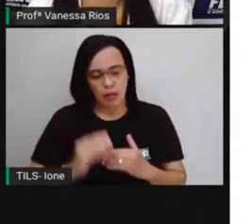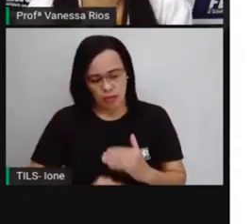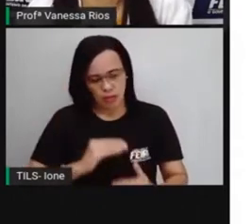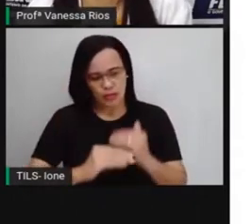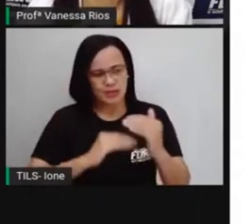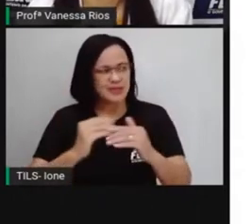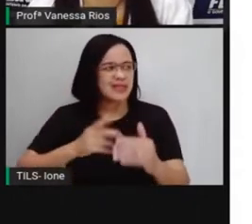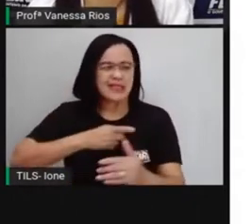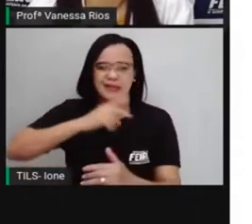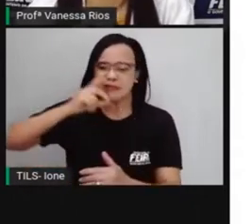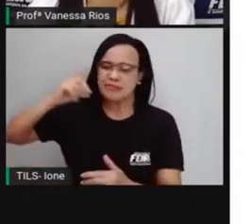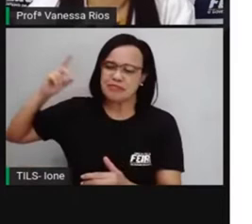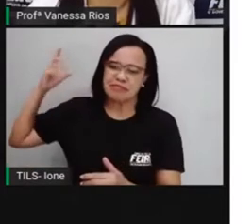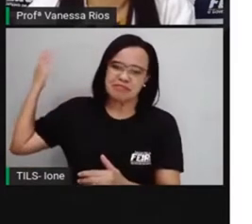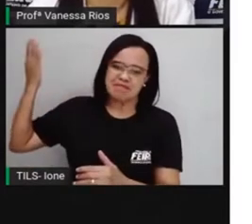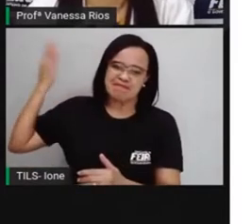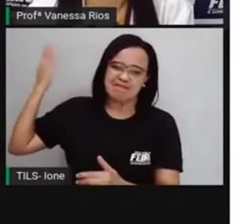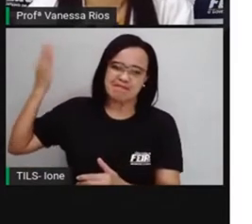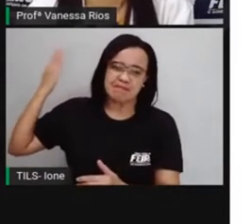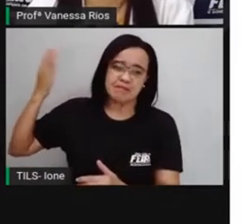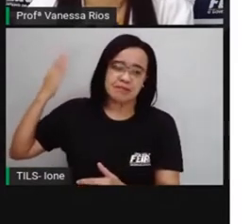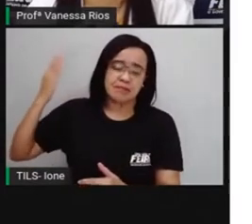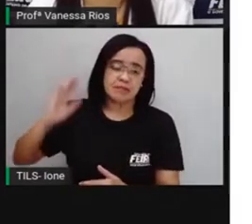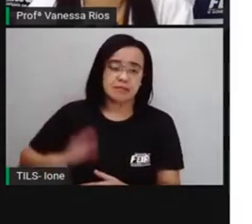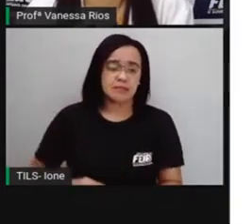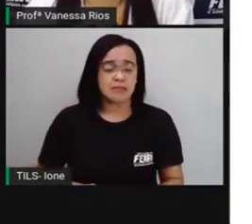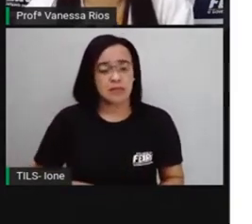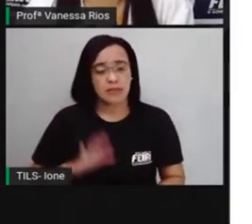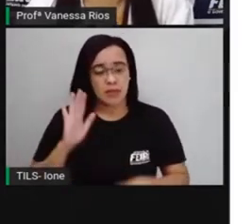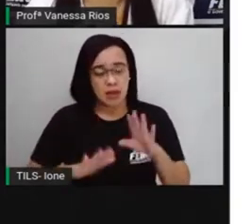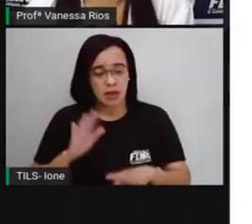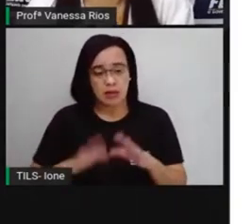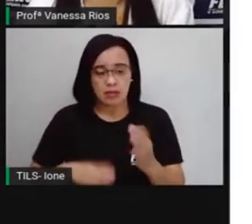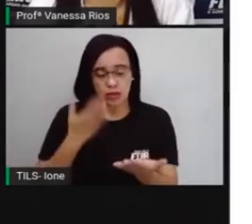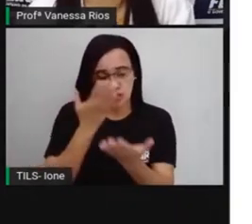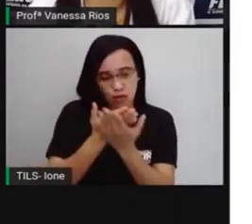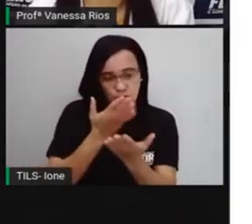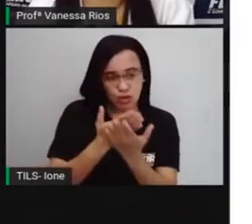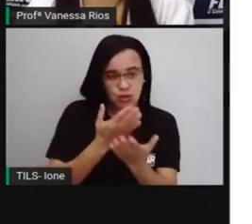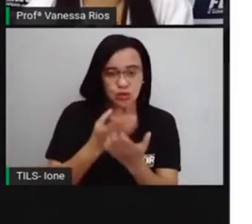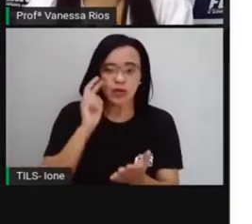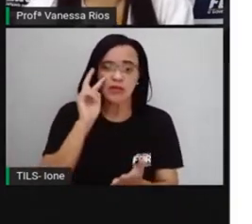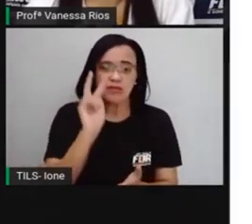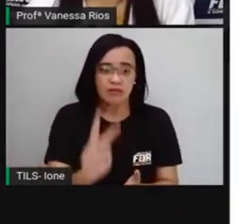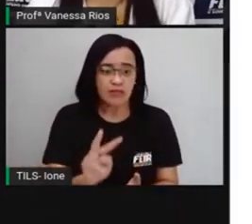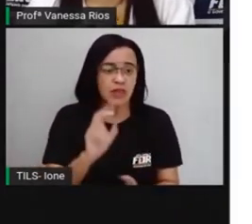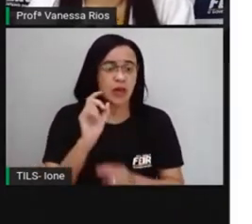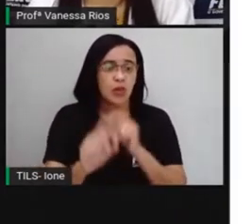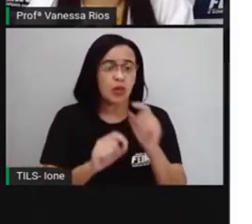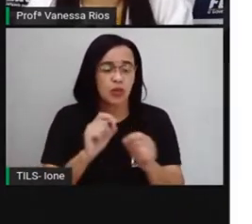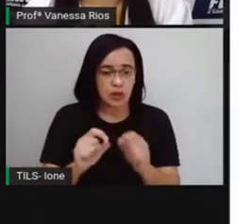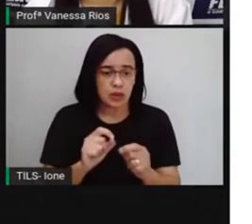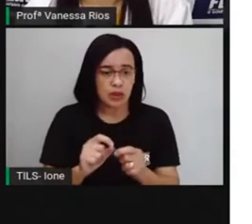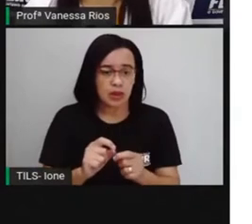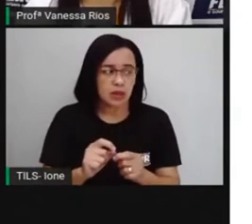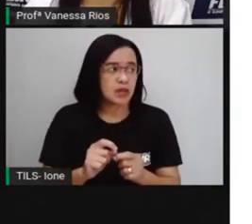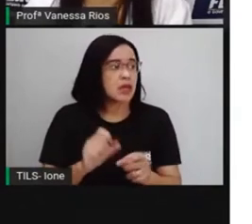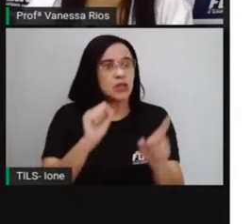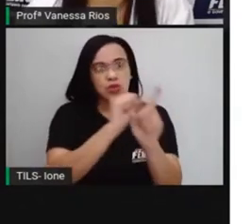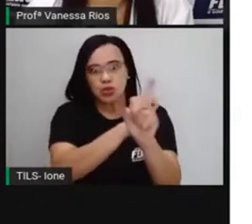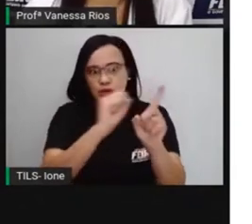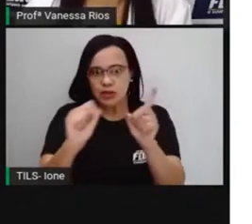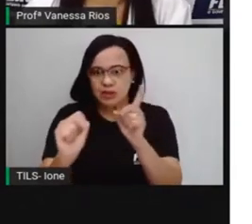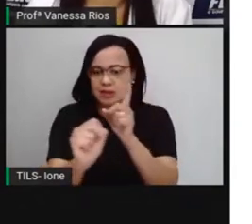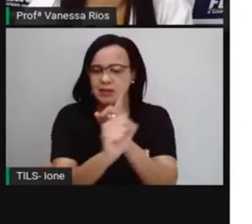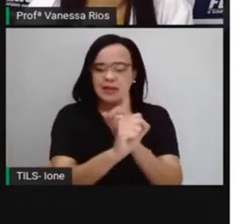estuda, né, sobre a escravidão e vê que esse processo era algo que acontecia em muitas sociedades há muito,